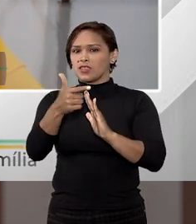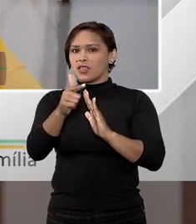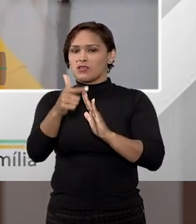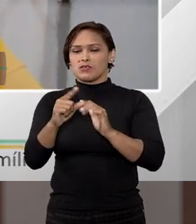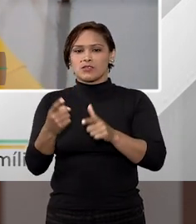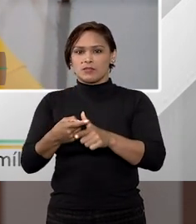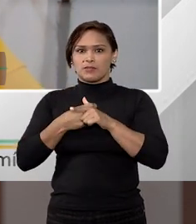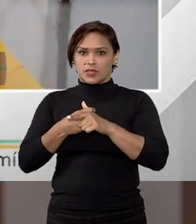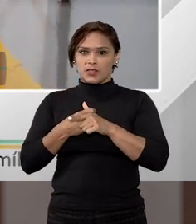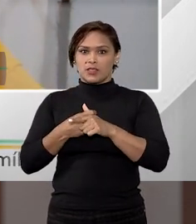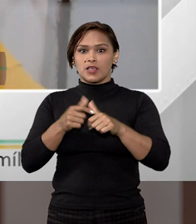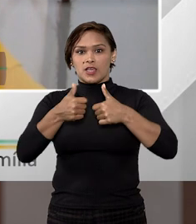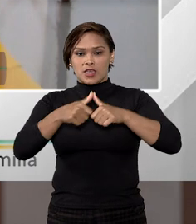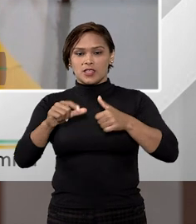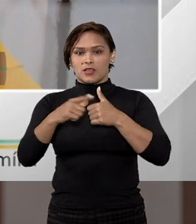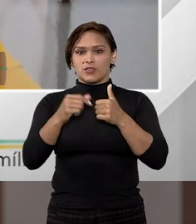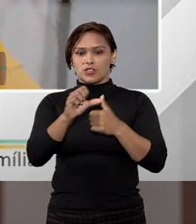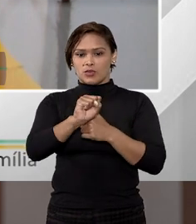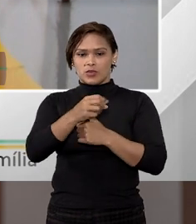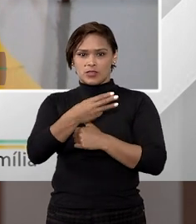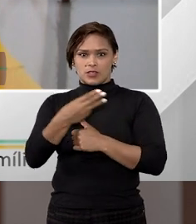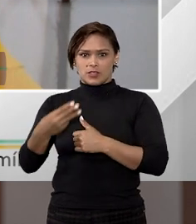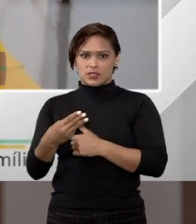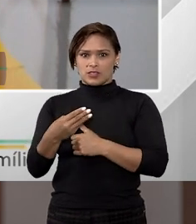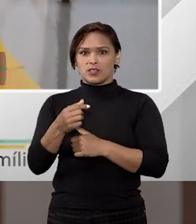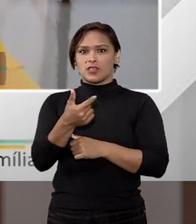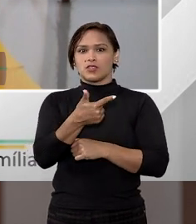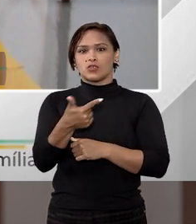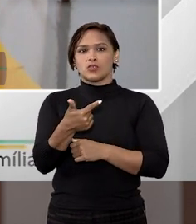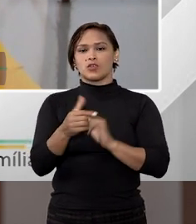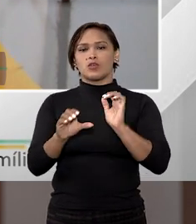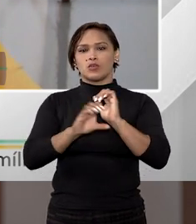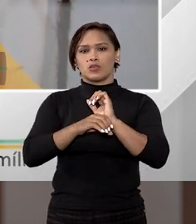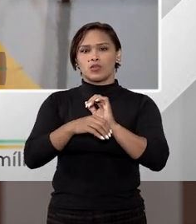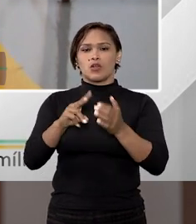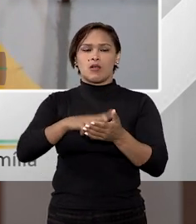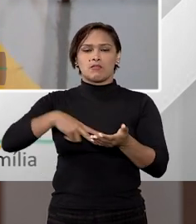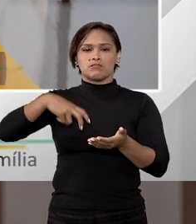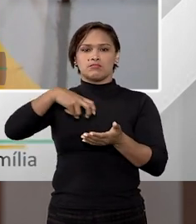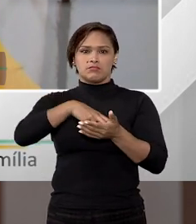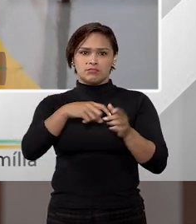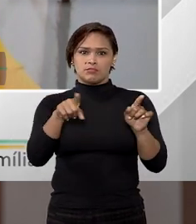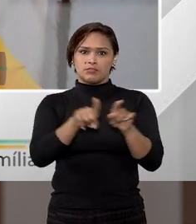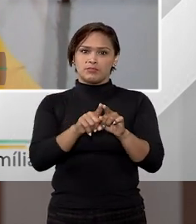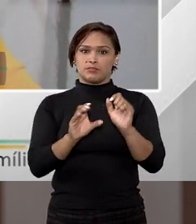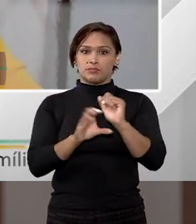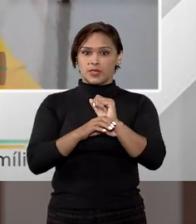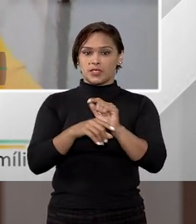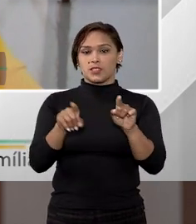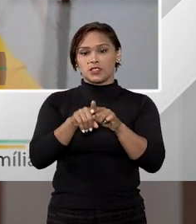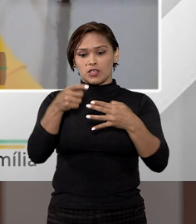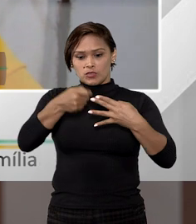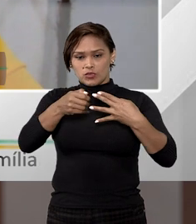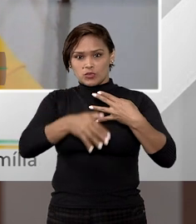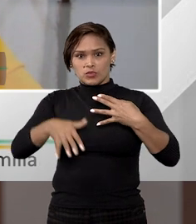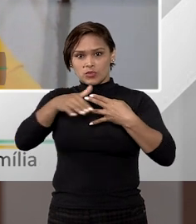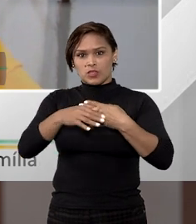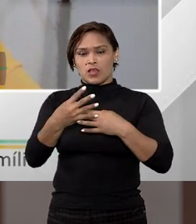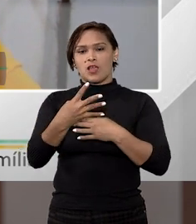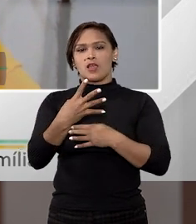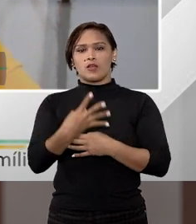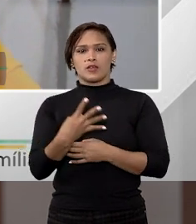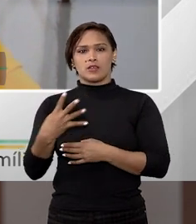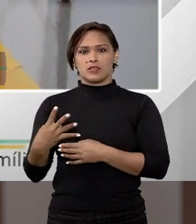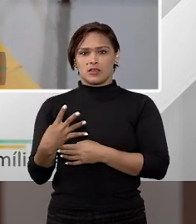são penhoráveis. Então lá, o artigo 833 segundo do nosso Código de Processo Civil, também a jurisprudência em tese número